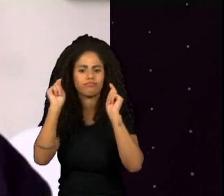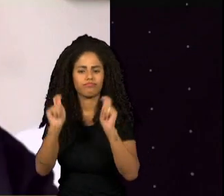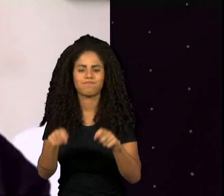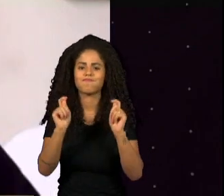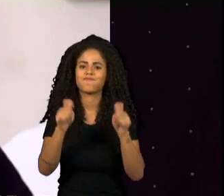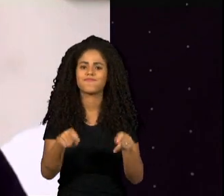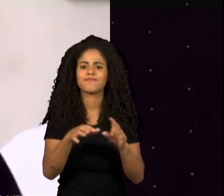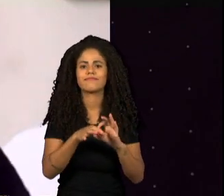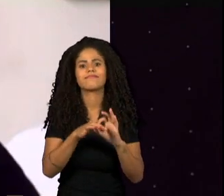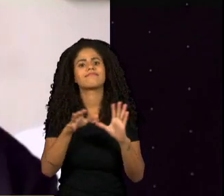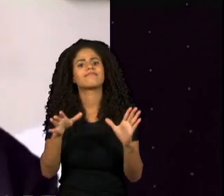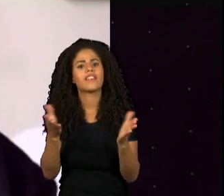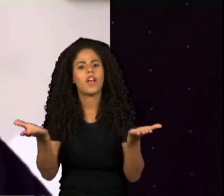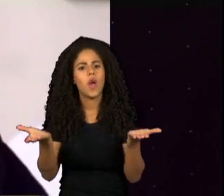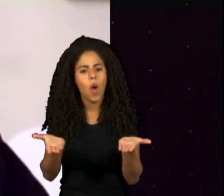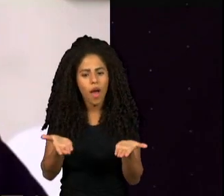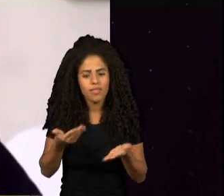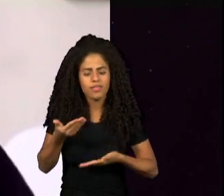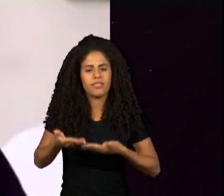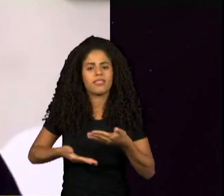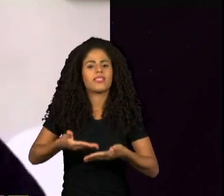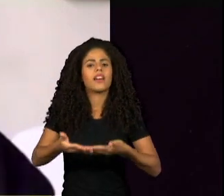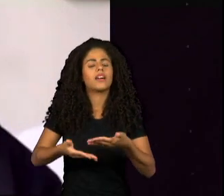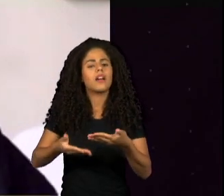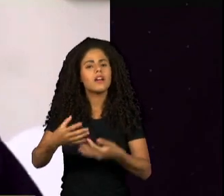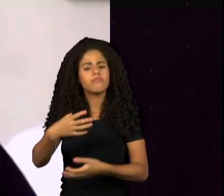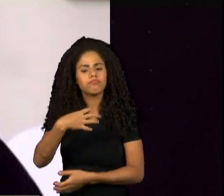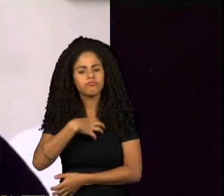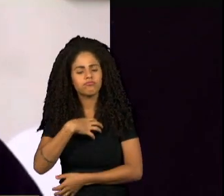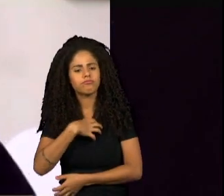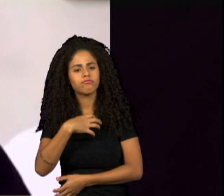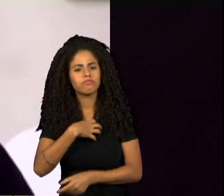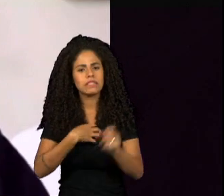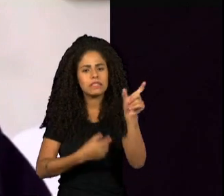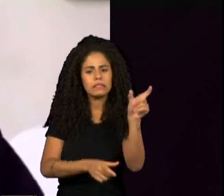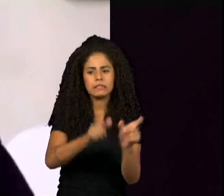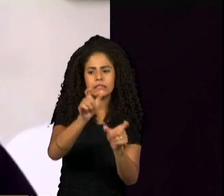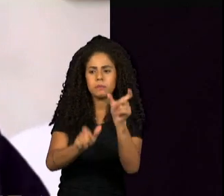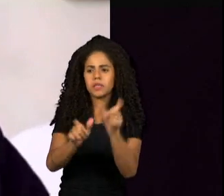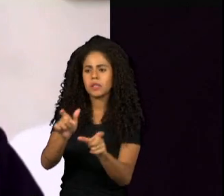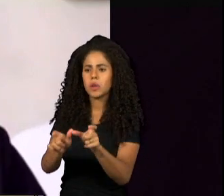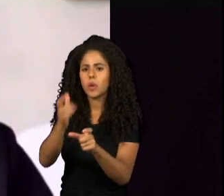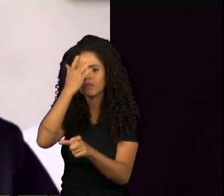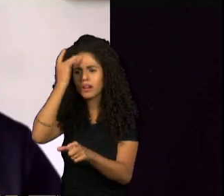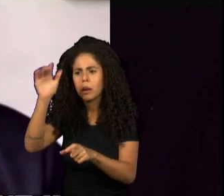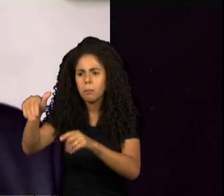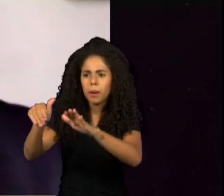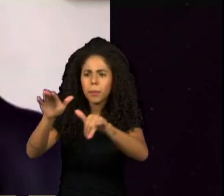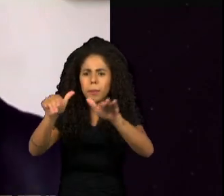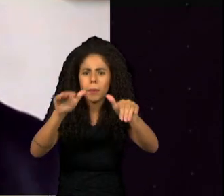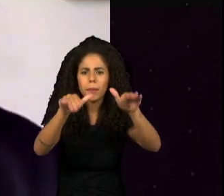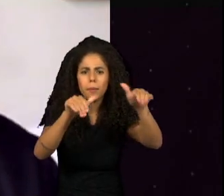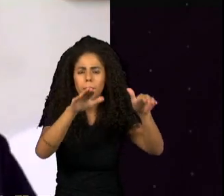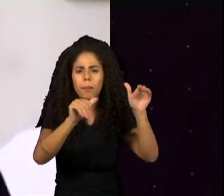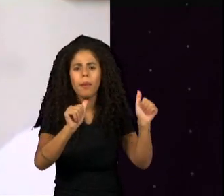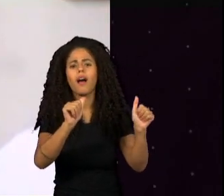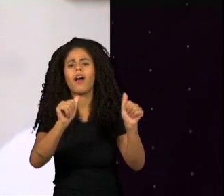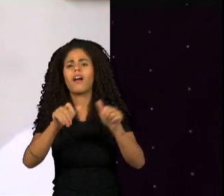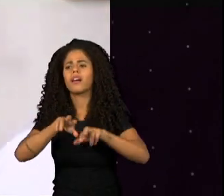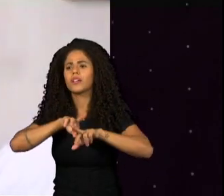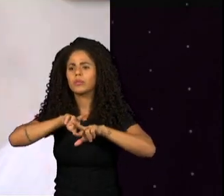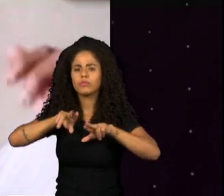grande ecossistema de negócios onde pessoas de vários lugares com orientações sexuais diferentes,